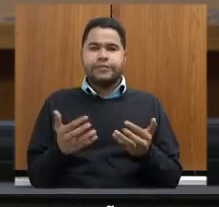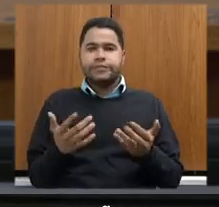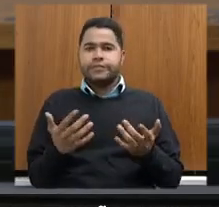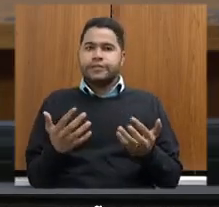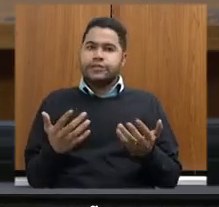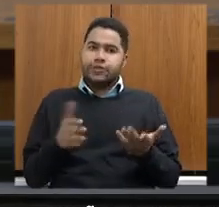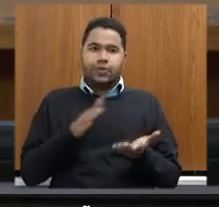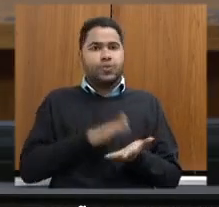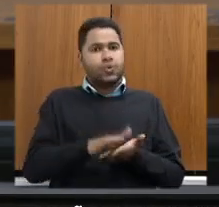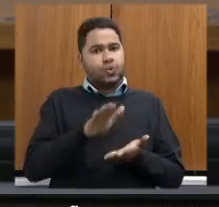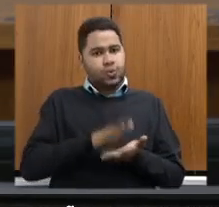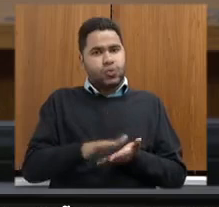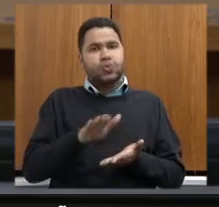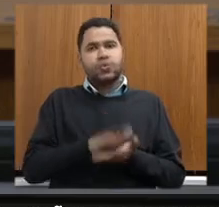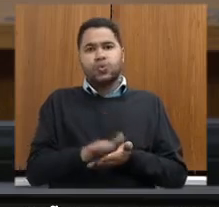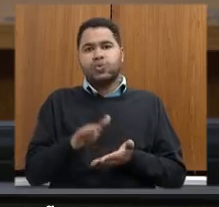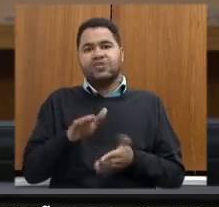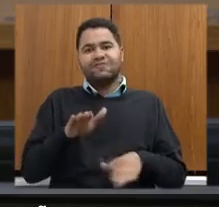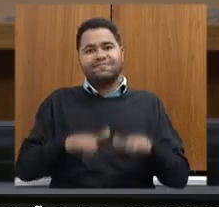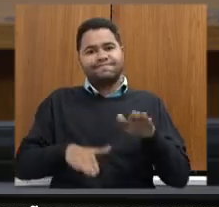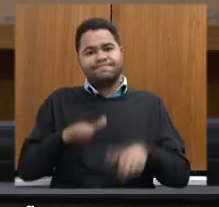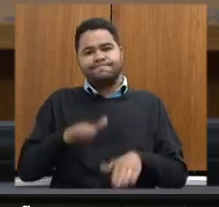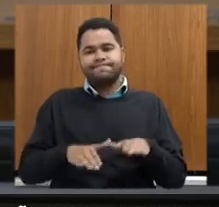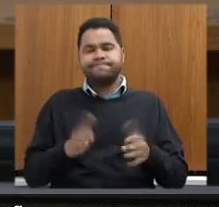em custos que muitas vezes